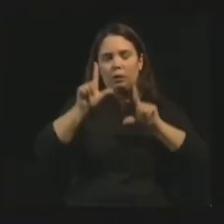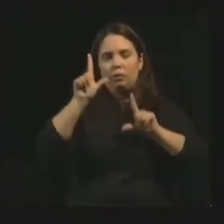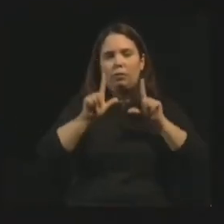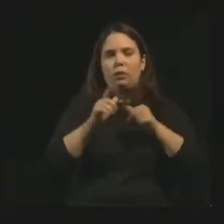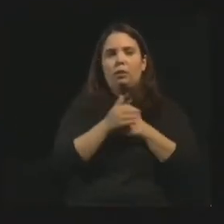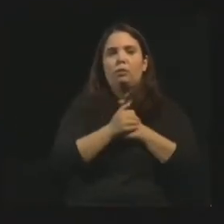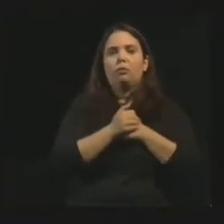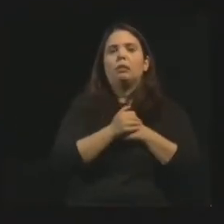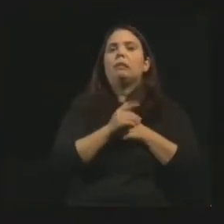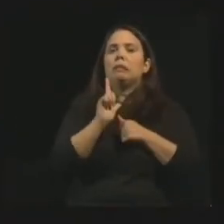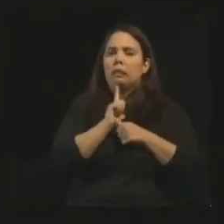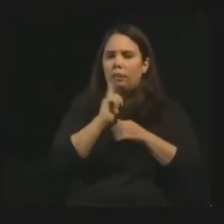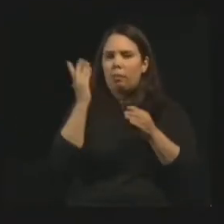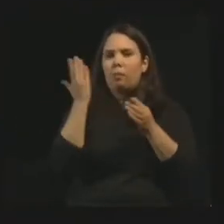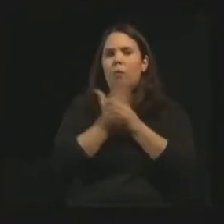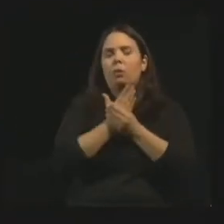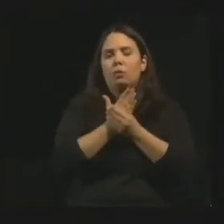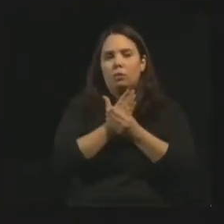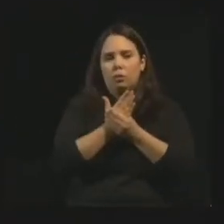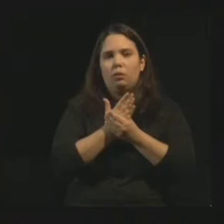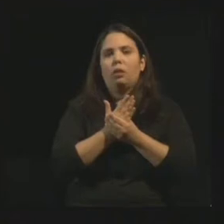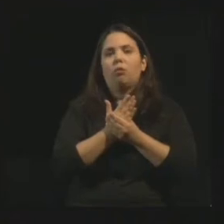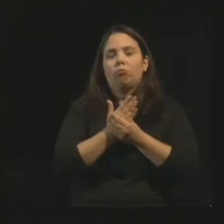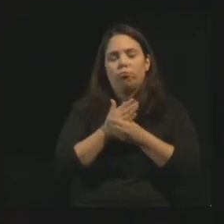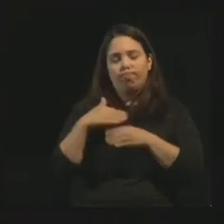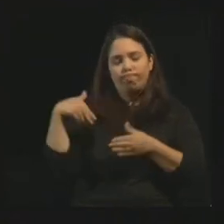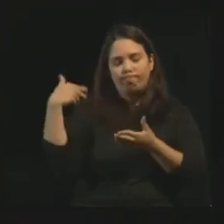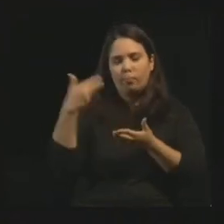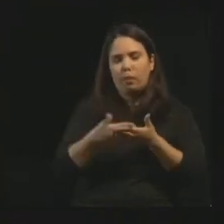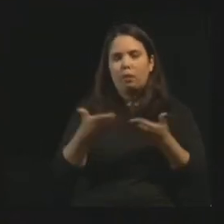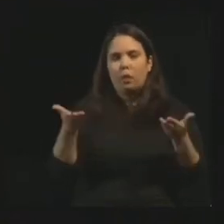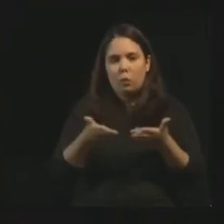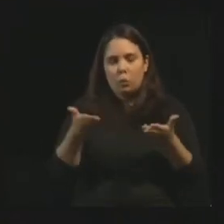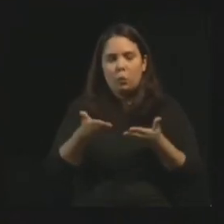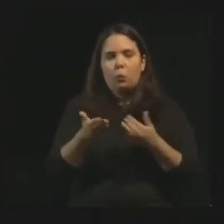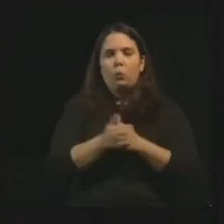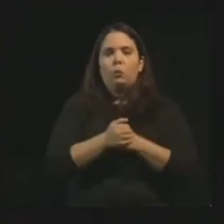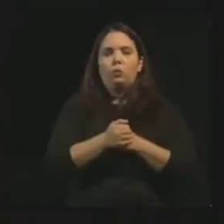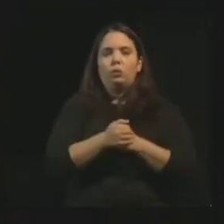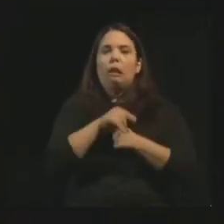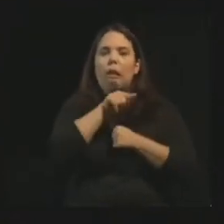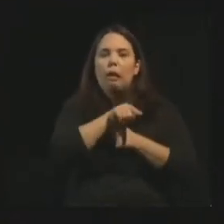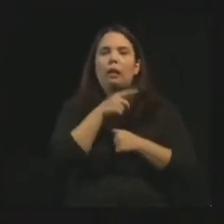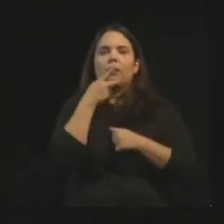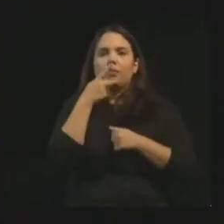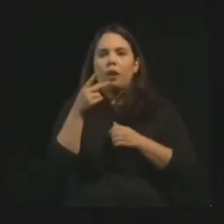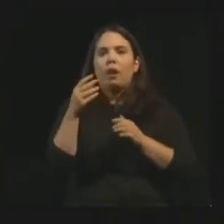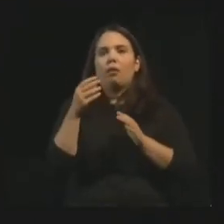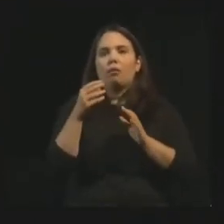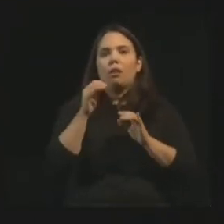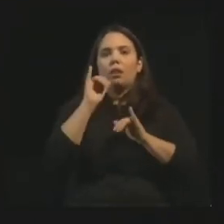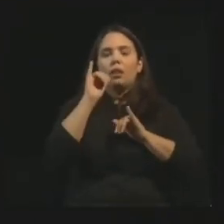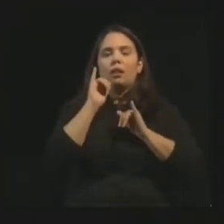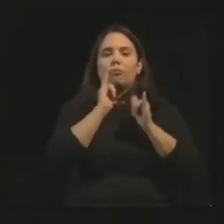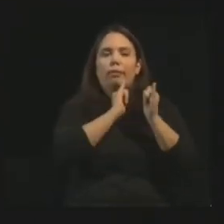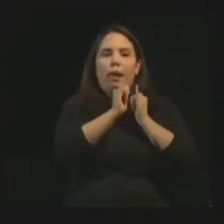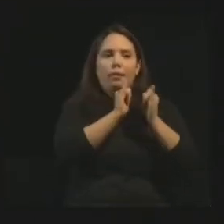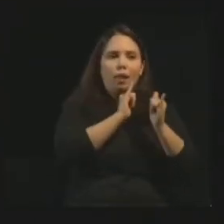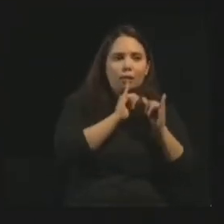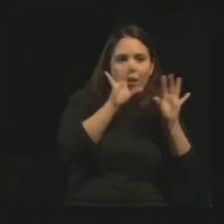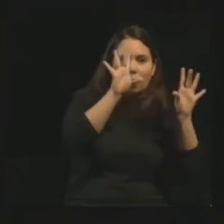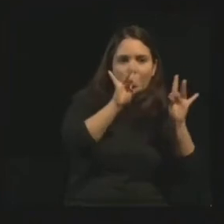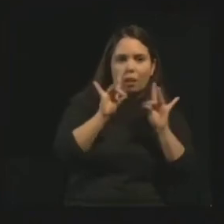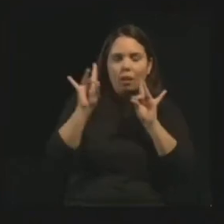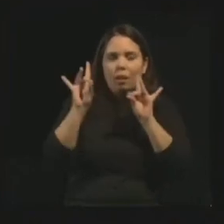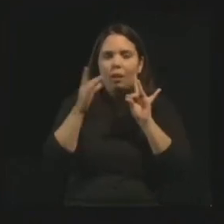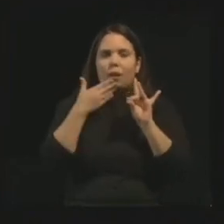Processo criminal em andamento, inclusive. Ele capta as informações da internet, há bancos de dados